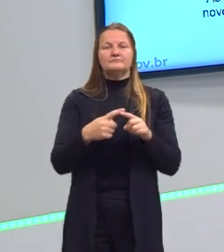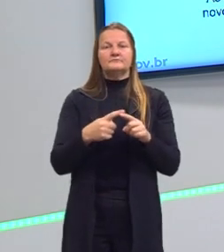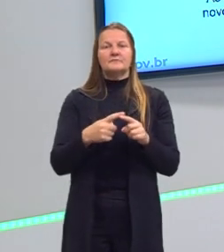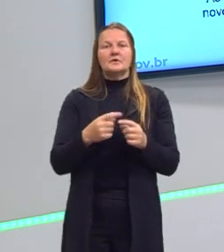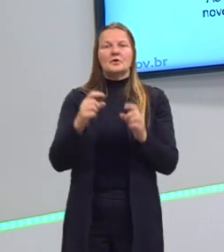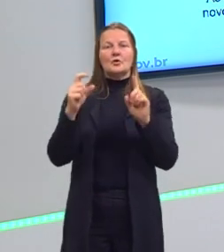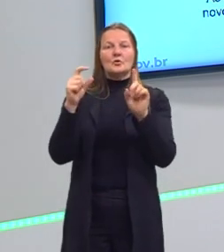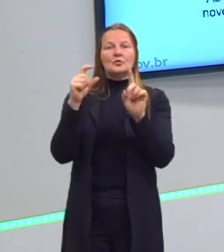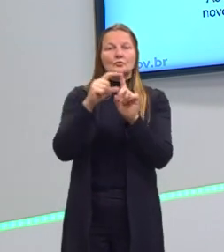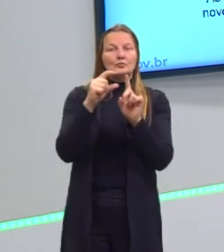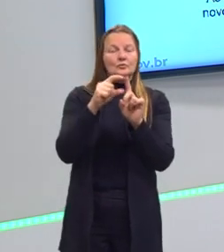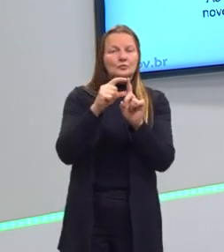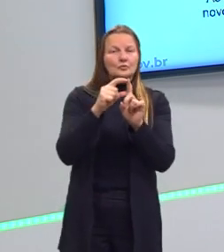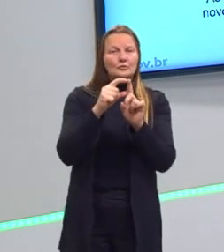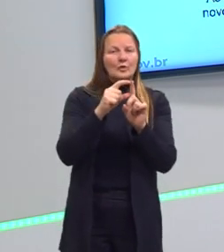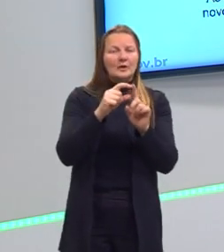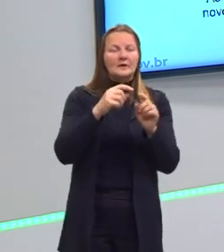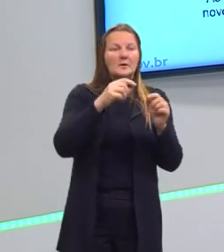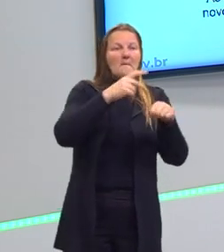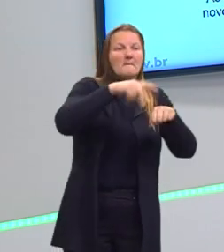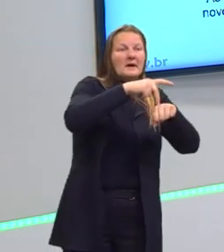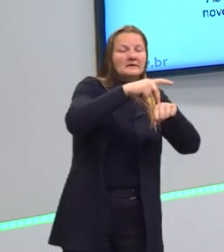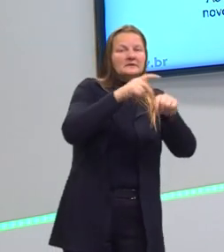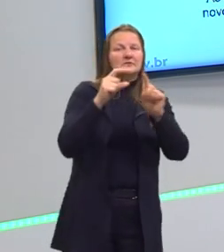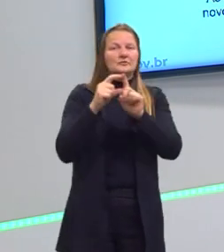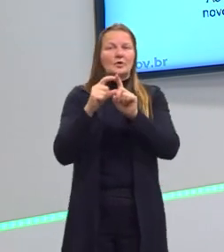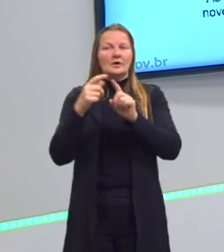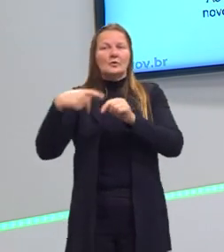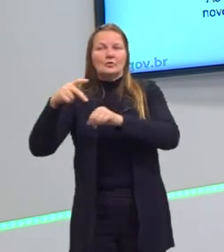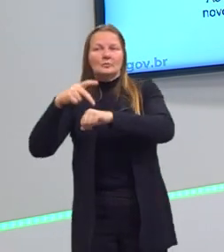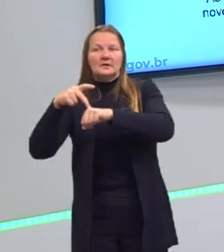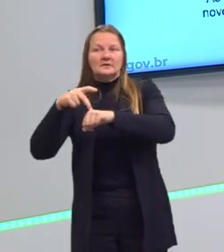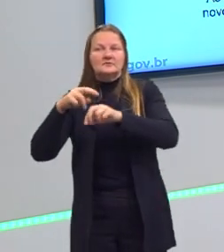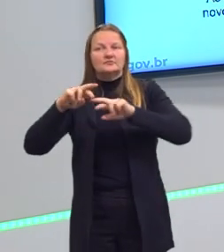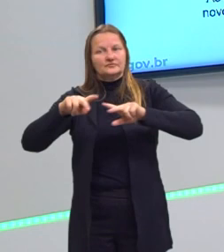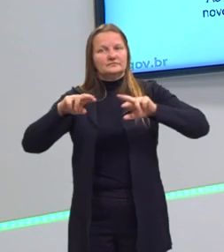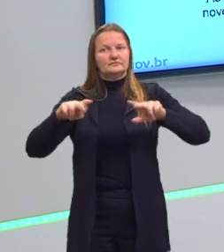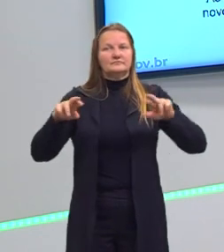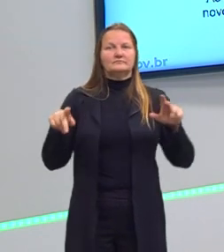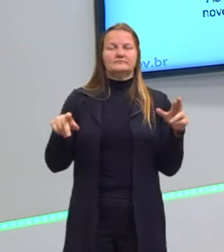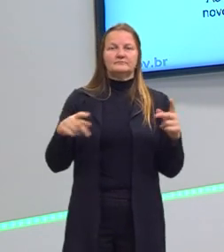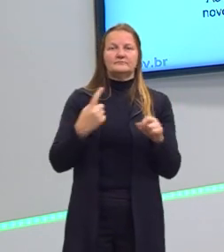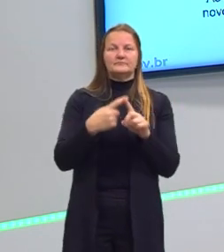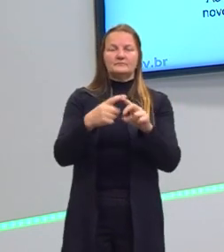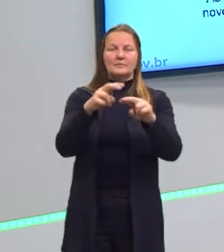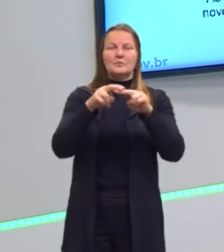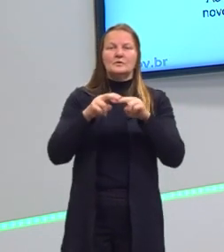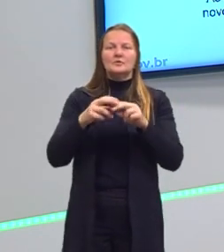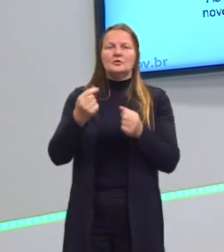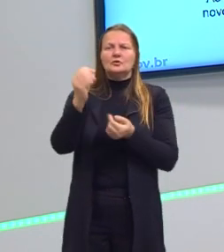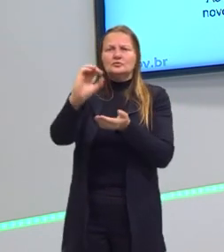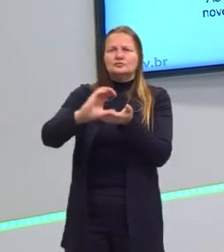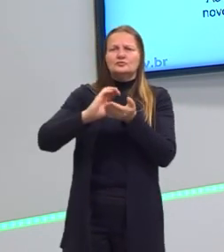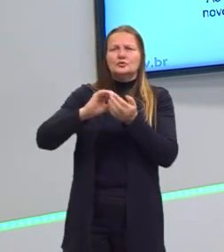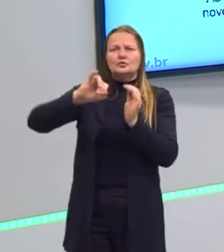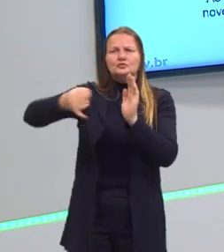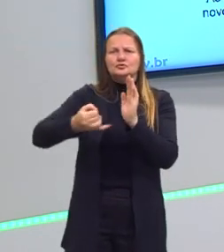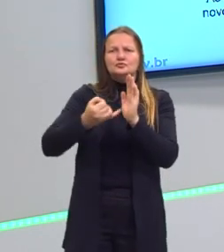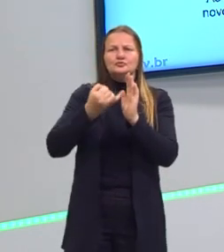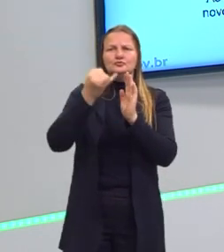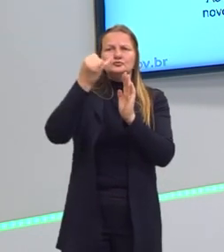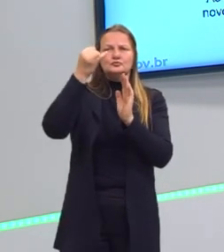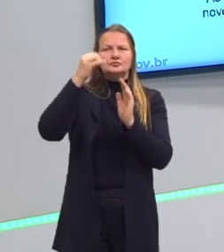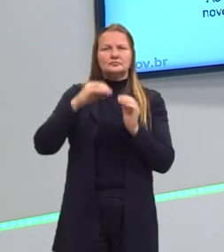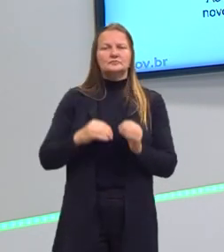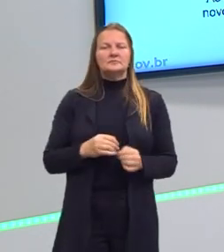dólar oscilando de um país para outro. Onde há interesse em investimentos, os colocam o dinheiro lá, o juro está mais alto, o retiro. E assim,